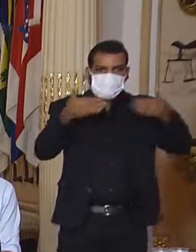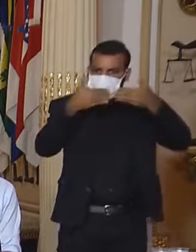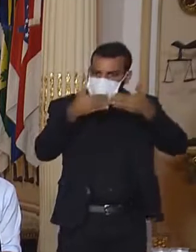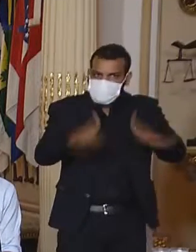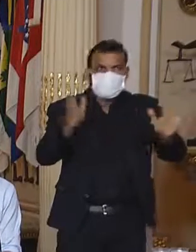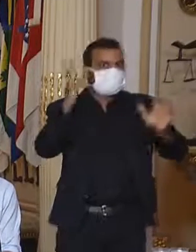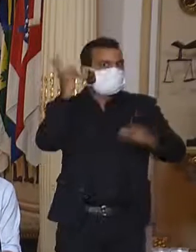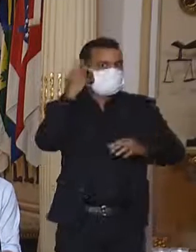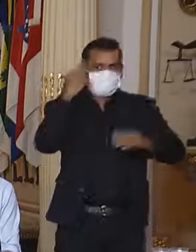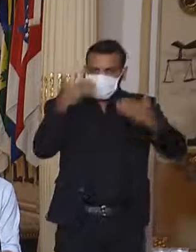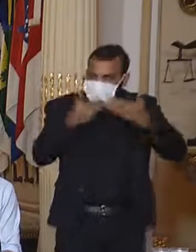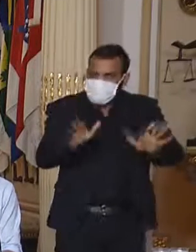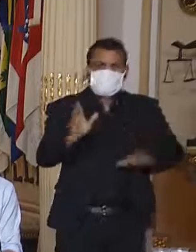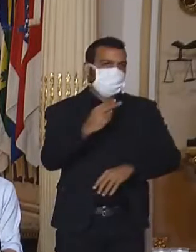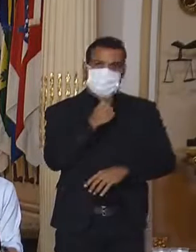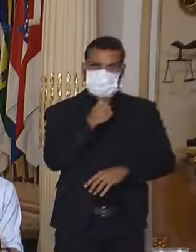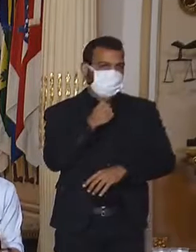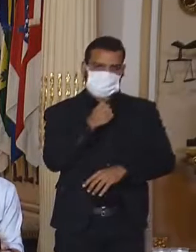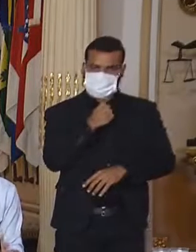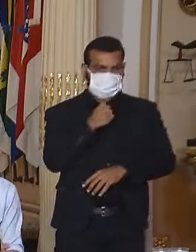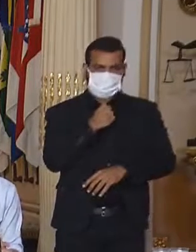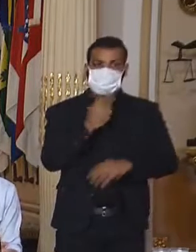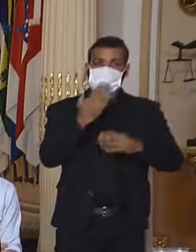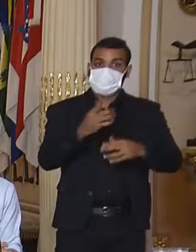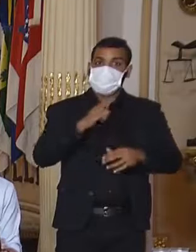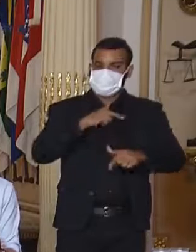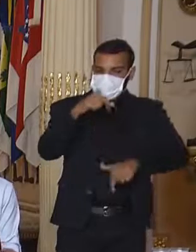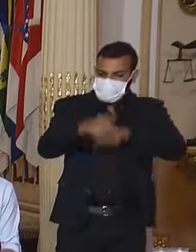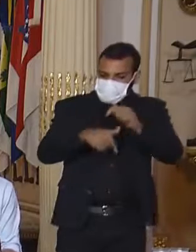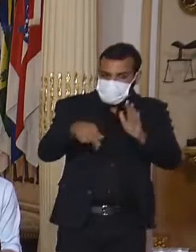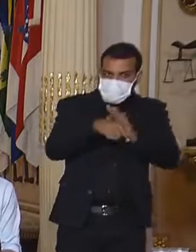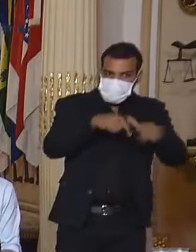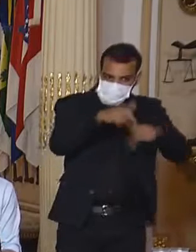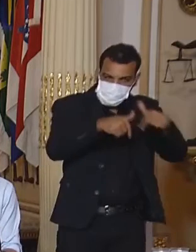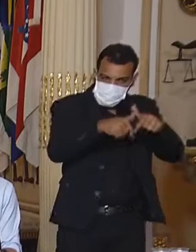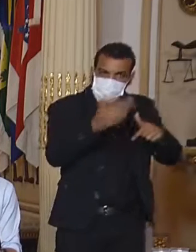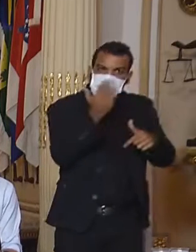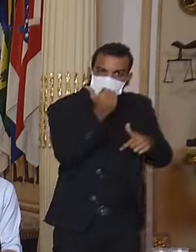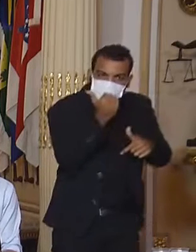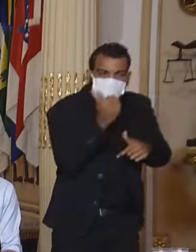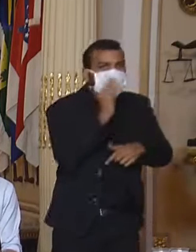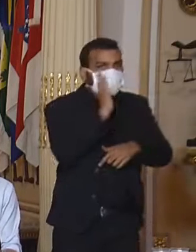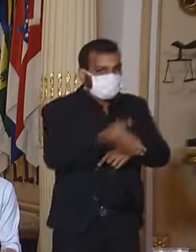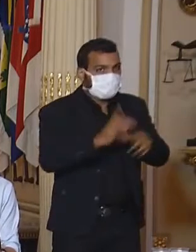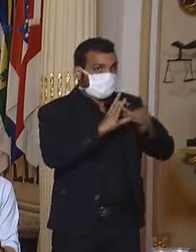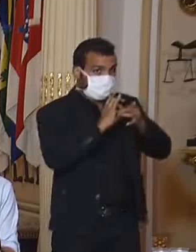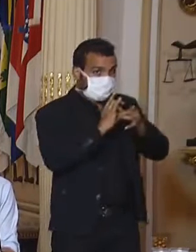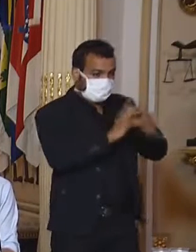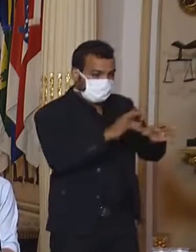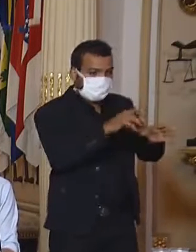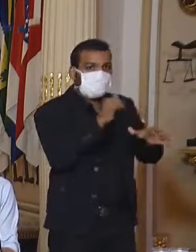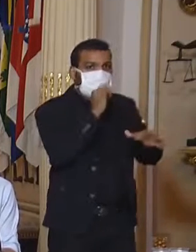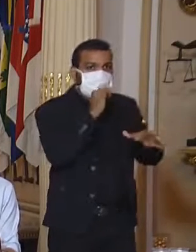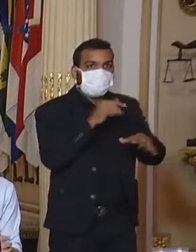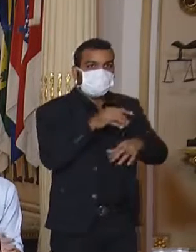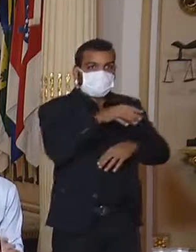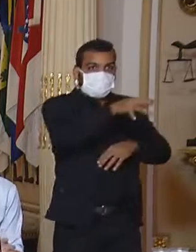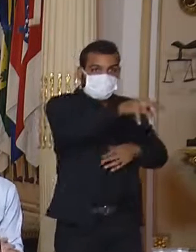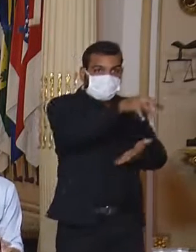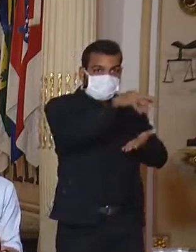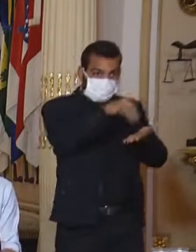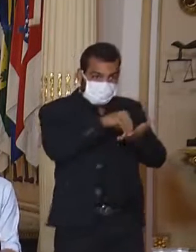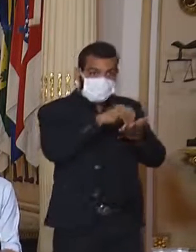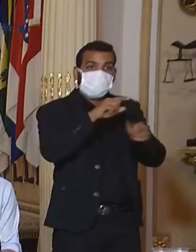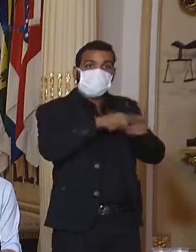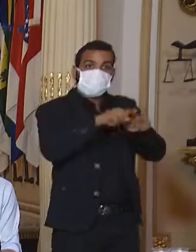a questão da alimentação. Então, os serviços de alimentação estão permitidos para funcionamento com coleta e delivery,